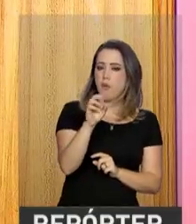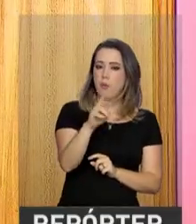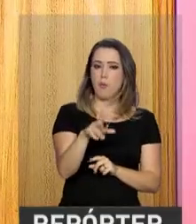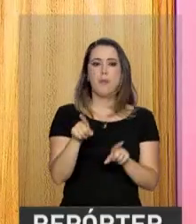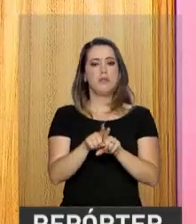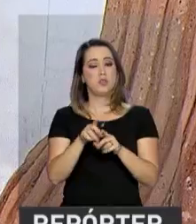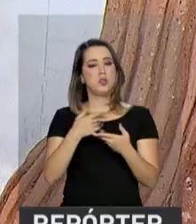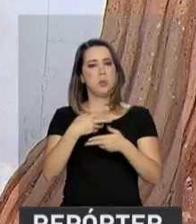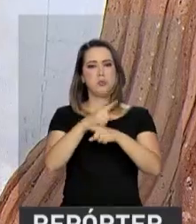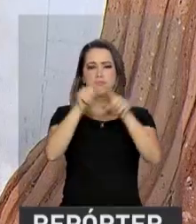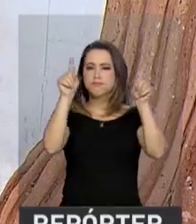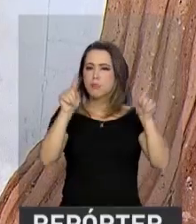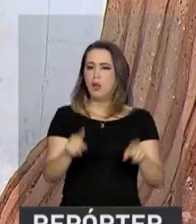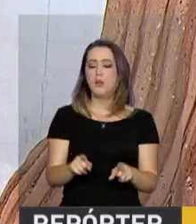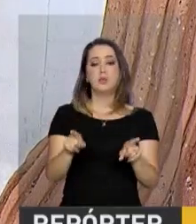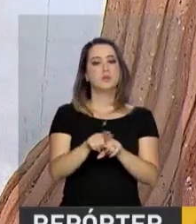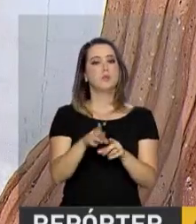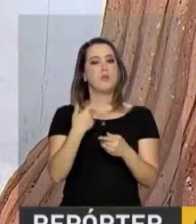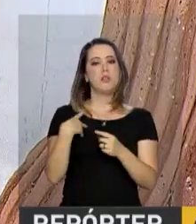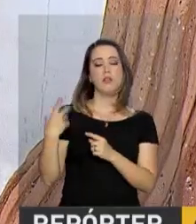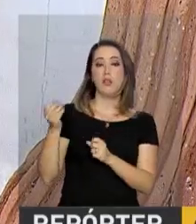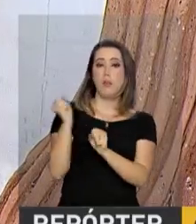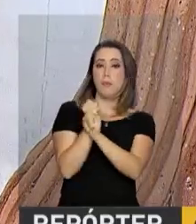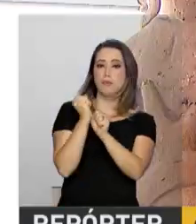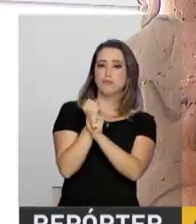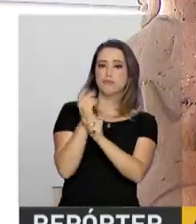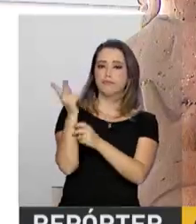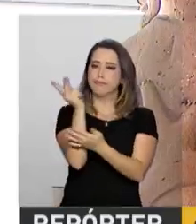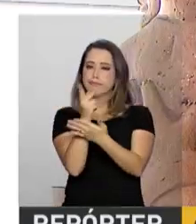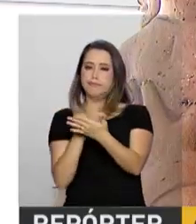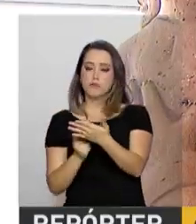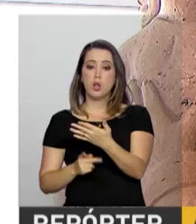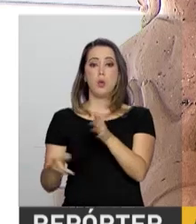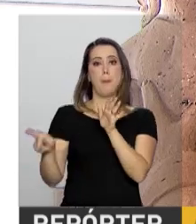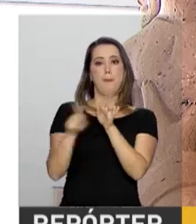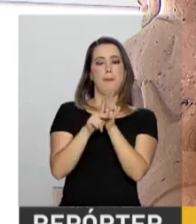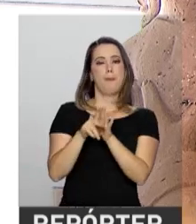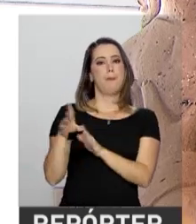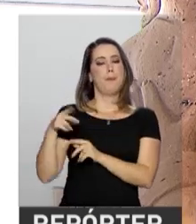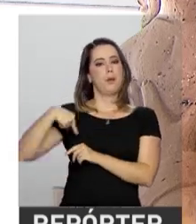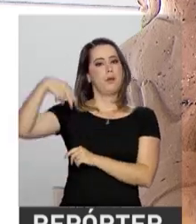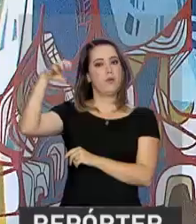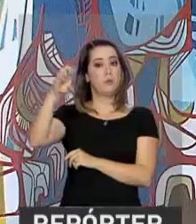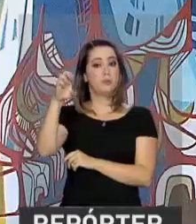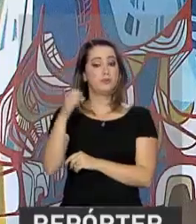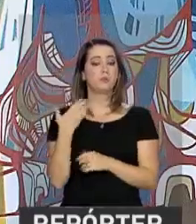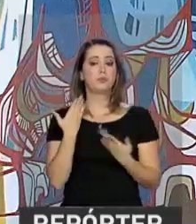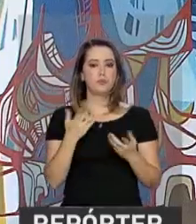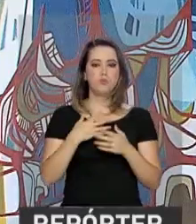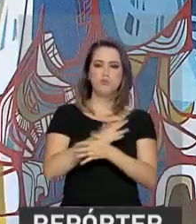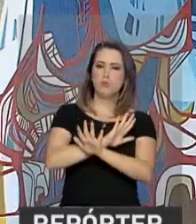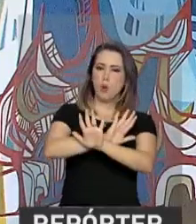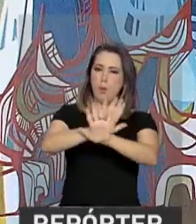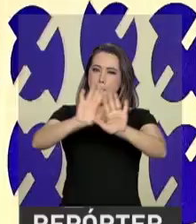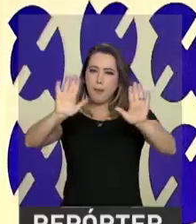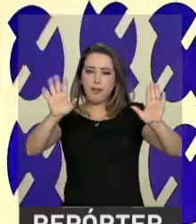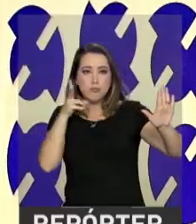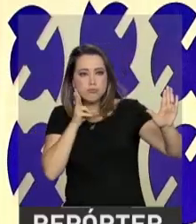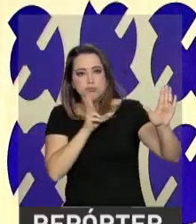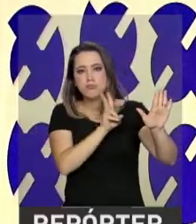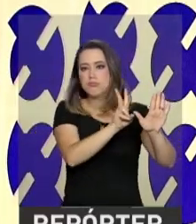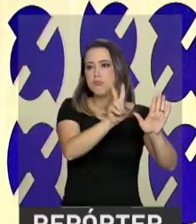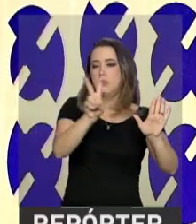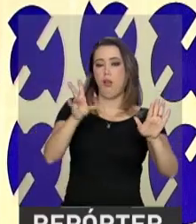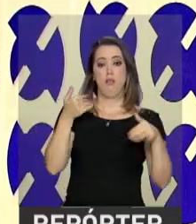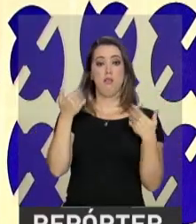neoconcretistas. Há ainda esculturas de arte popular do Nordeste, de Zezinho de Tracunhaen, painéis de Burle Marx e